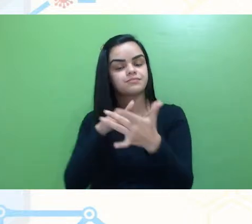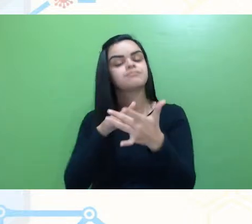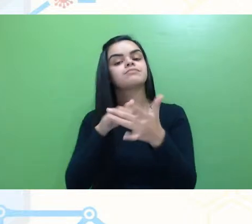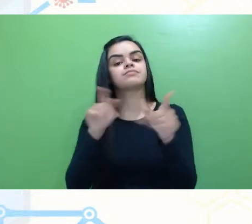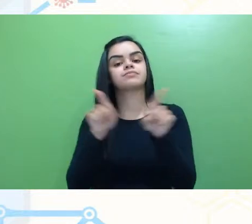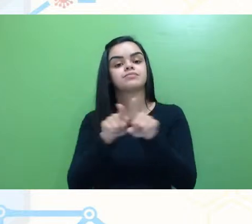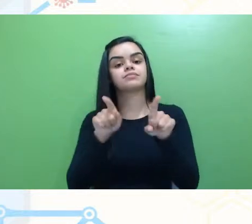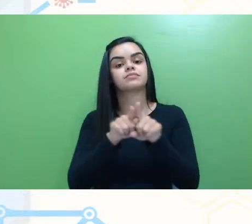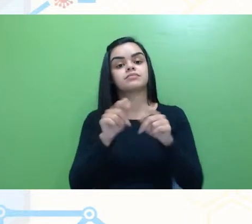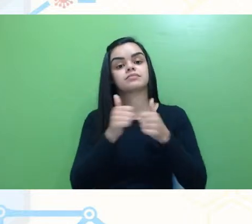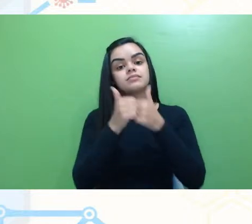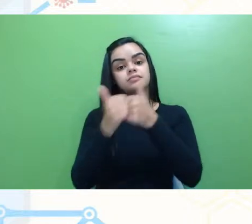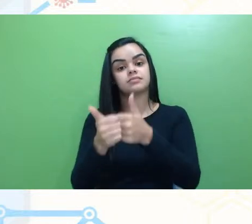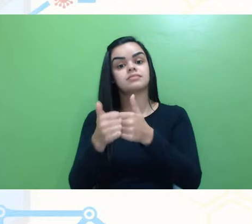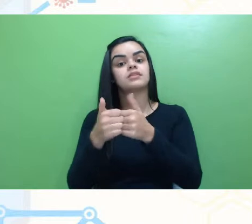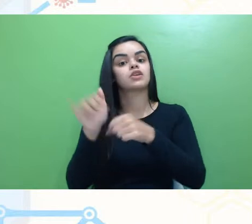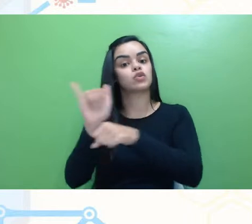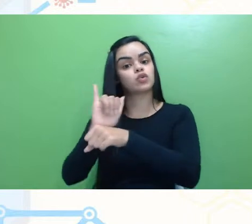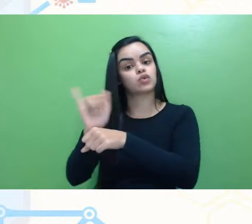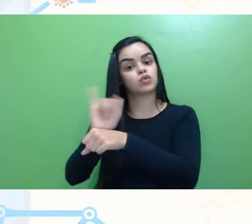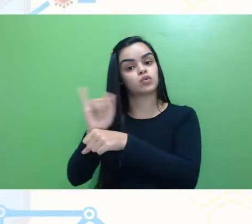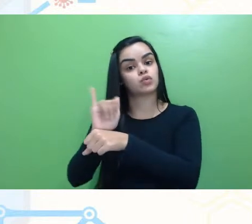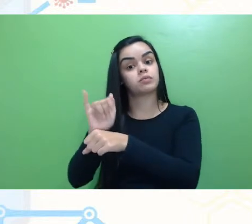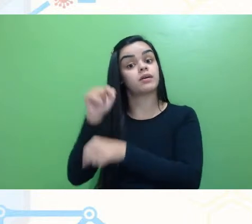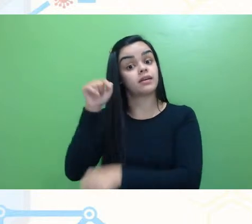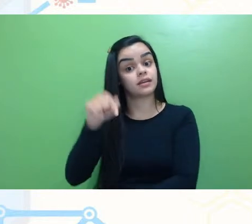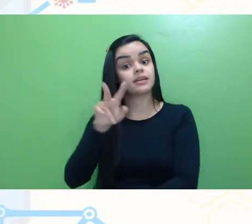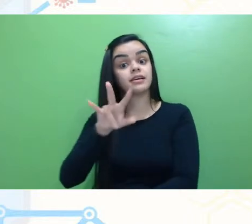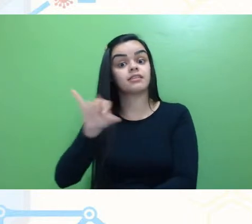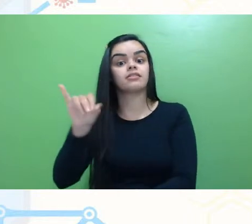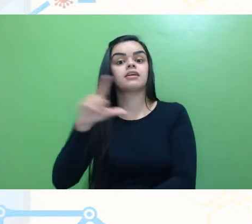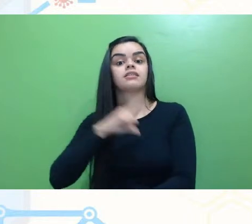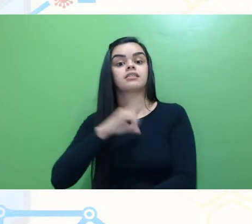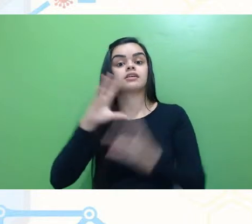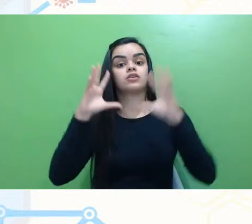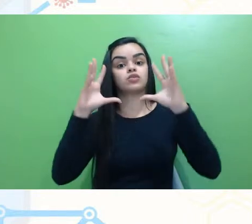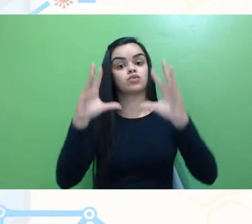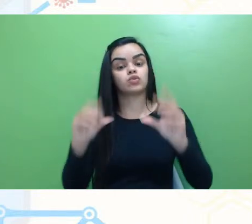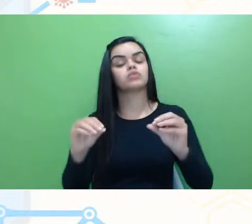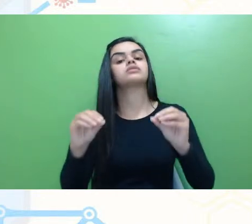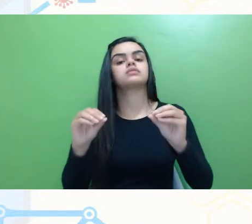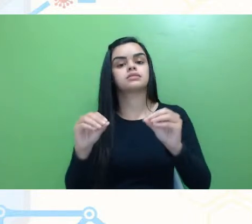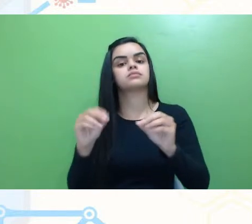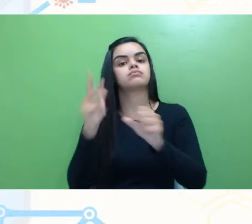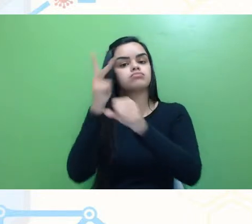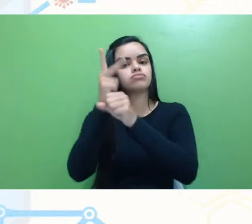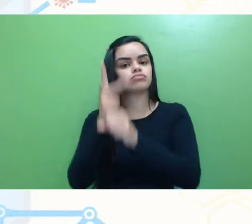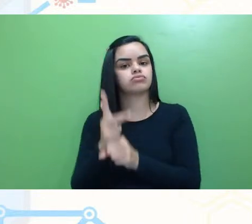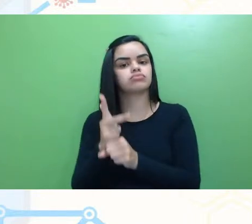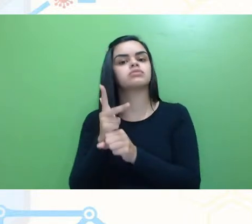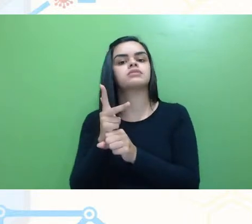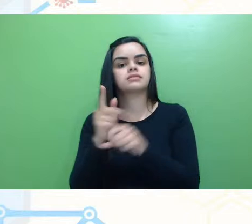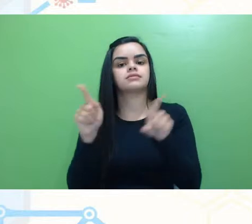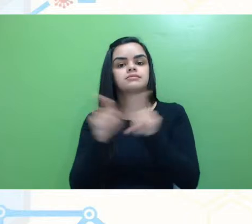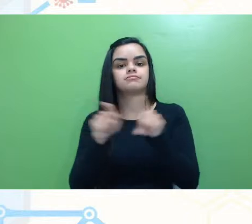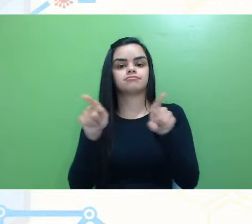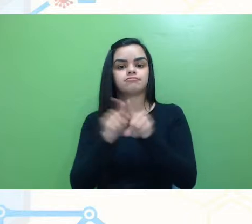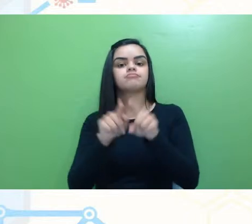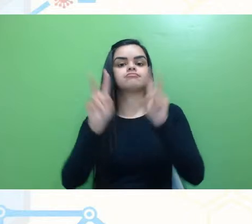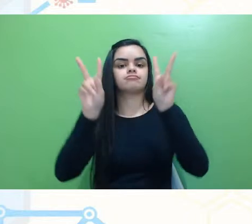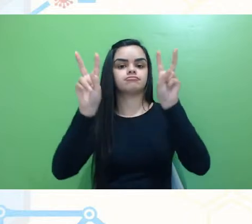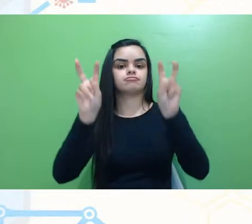seguir o canal aqui no YouTube, porque é por aqui que irão acontecer todas as conferências e mesas temáticas do evento.